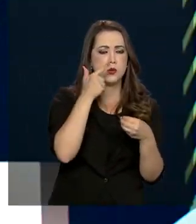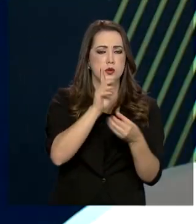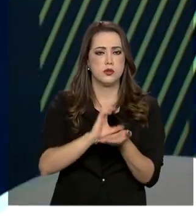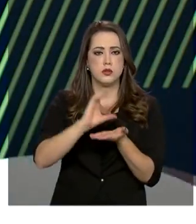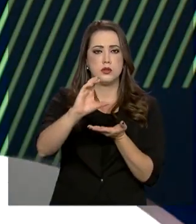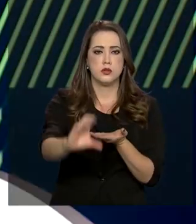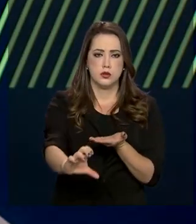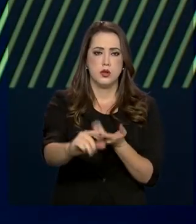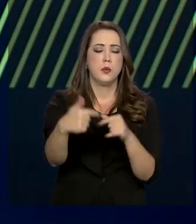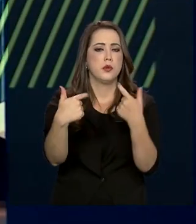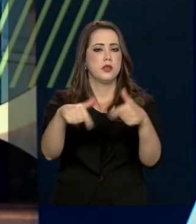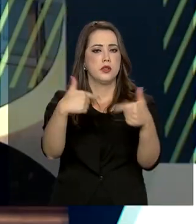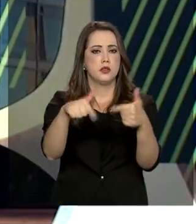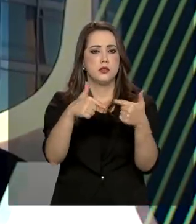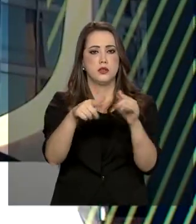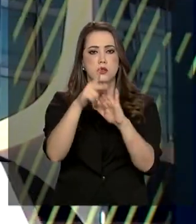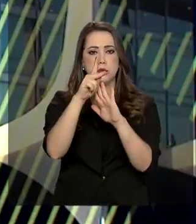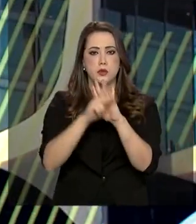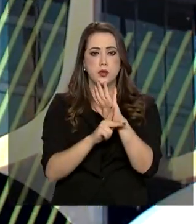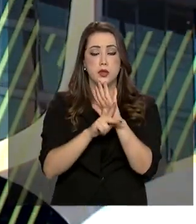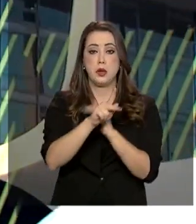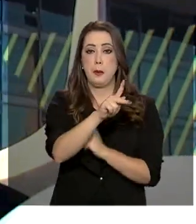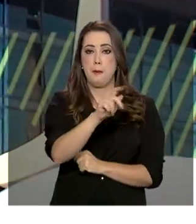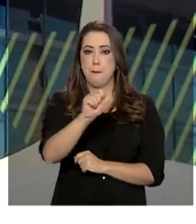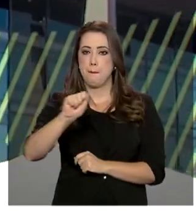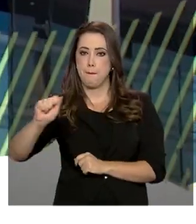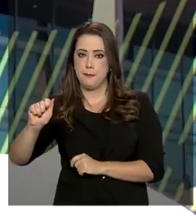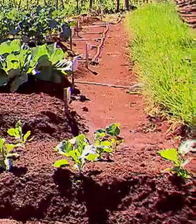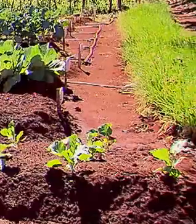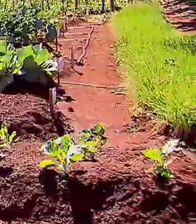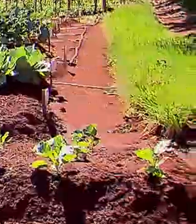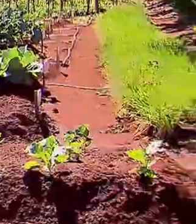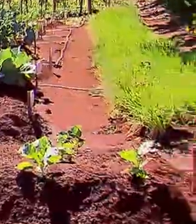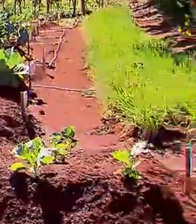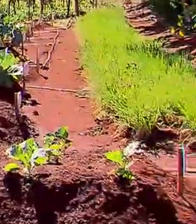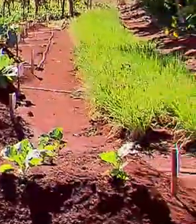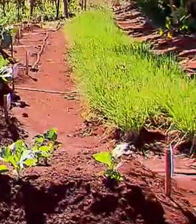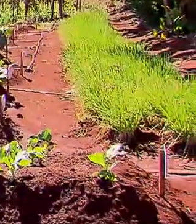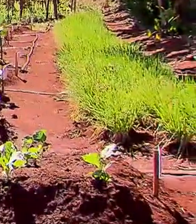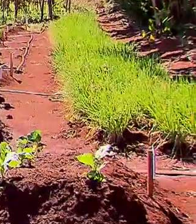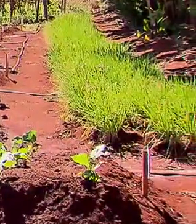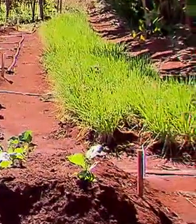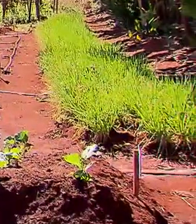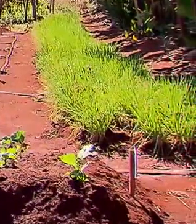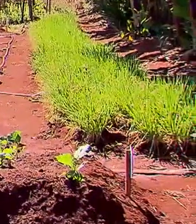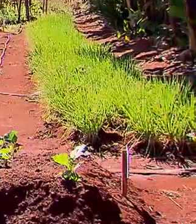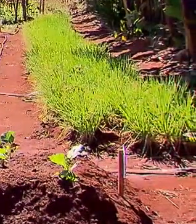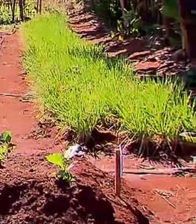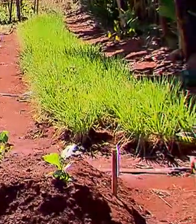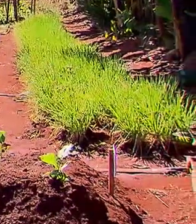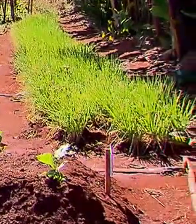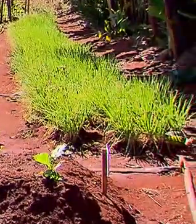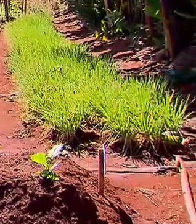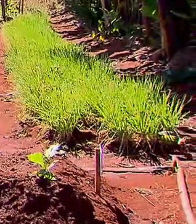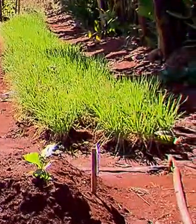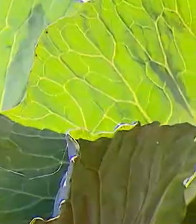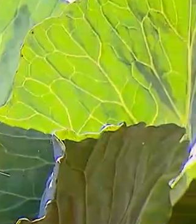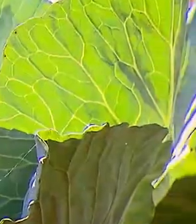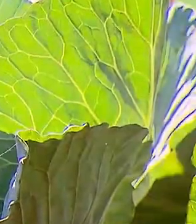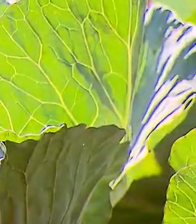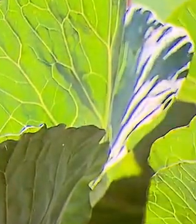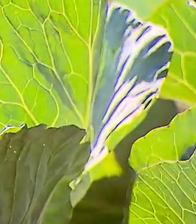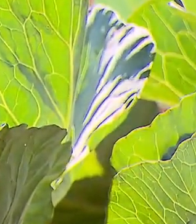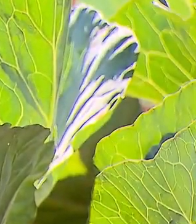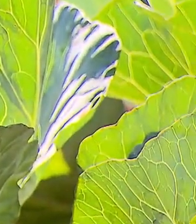recursos para a execução do Programa de Aquisição de Alimentos, o PAA. O programa compra alimentos produzidos pela agricultura familiar